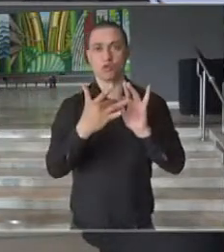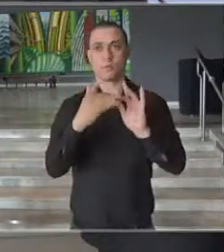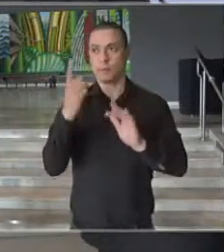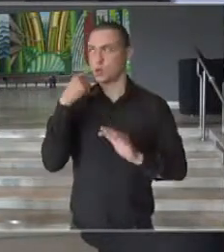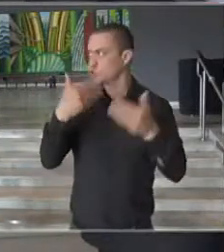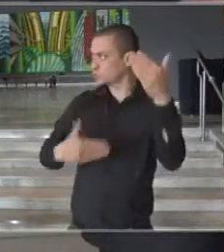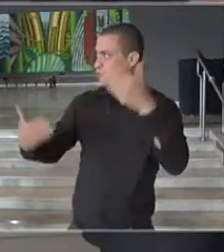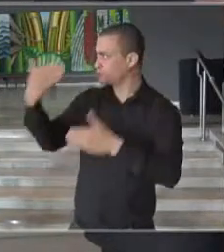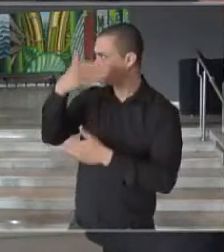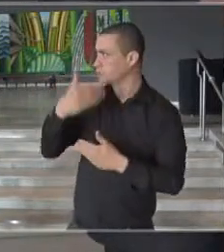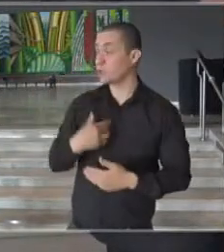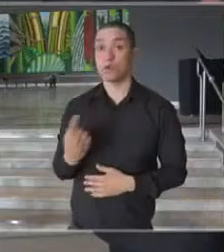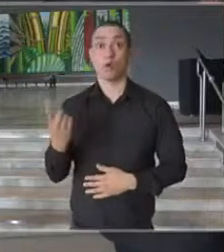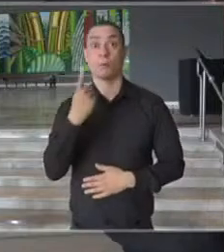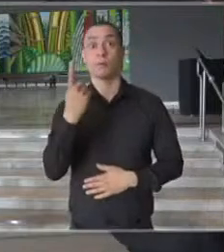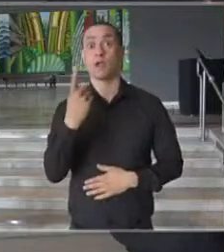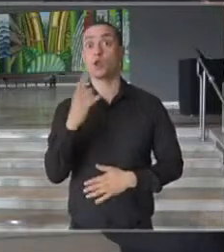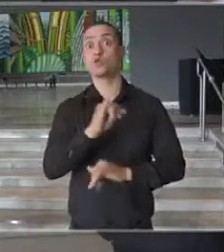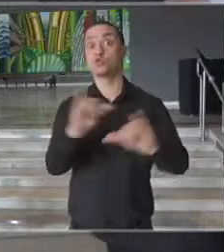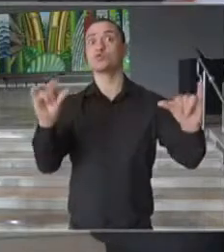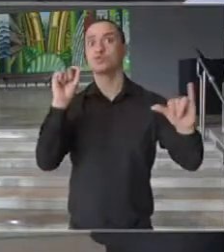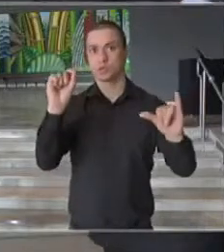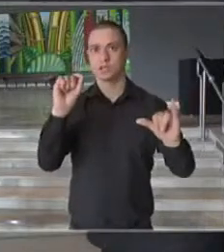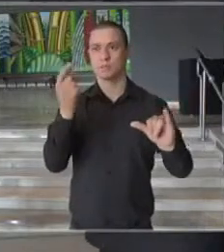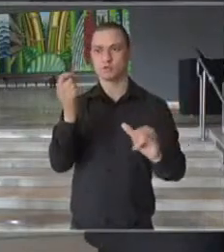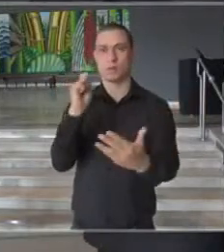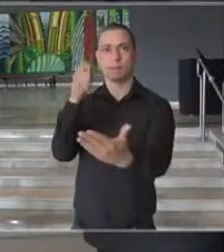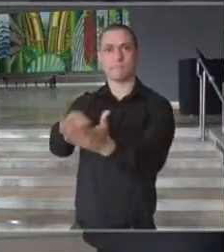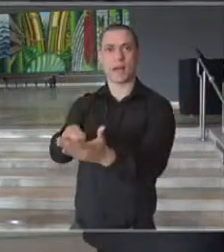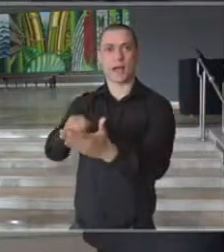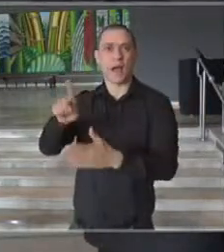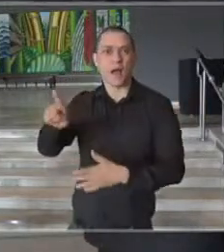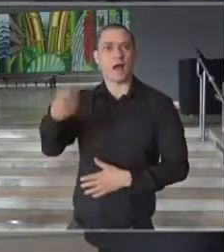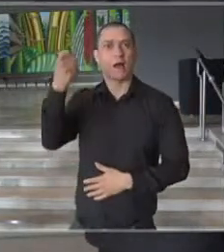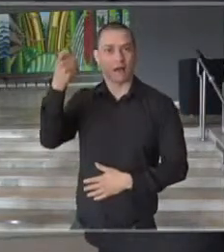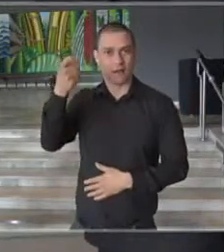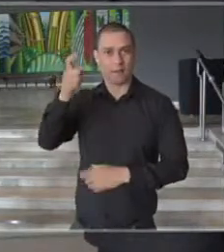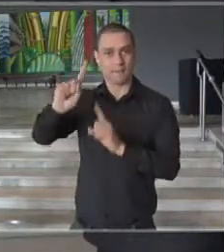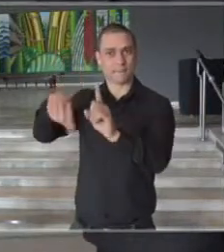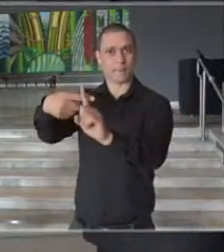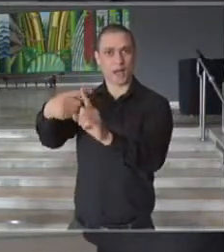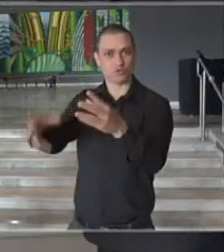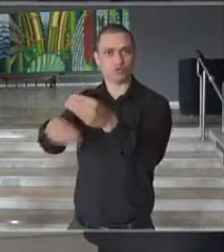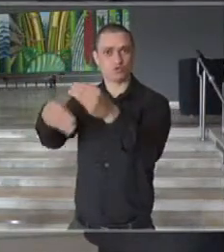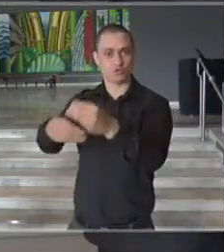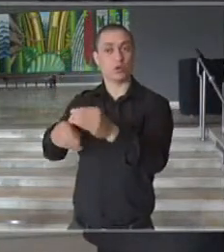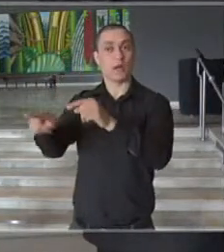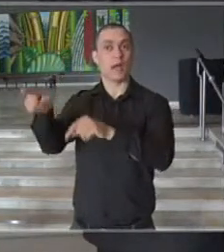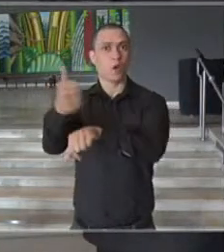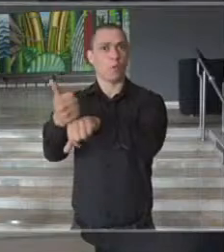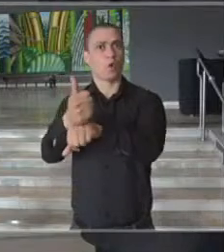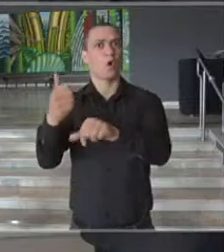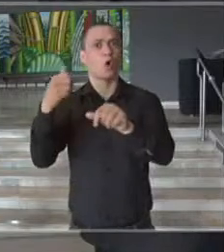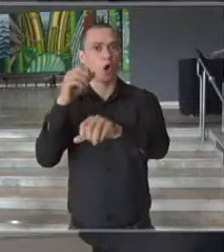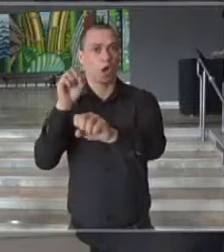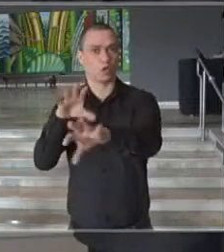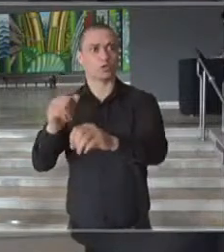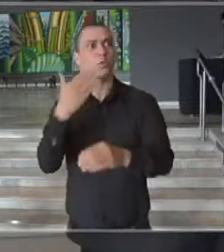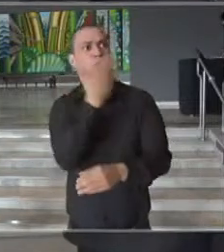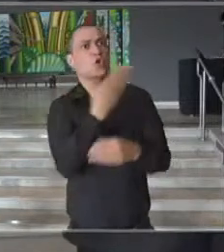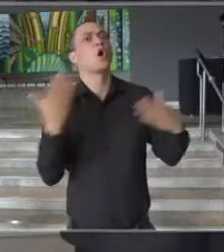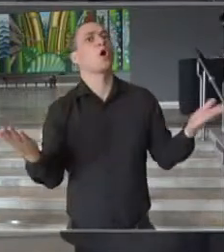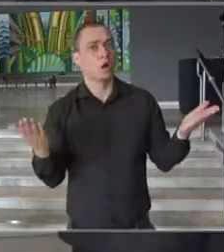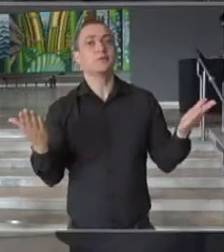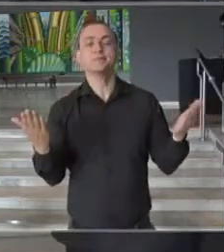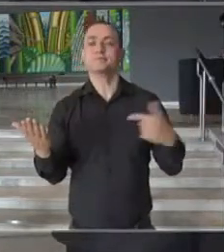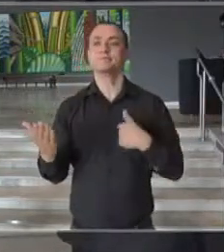passar. Gostaria de começar salientando o pagamento do bônus, foi algo solicitado pelos profissionais da educação e que havia um compromisso